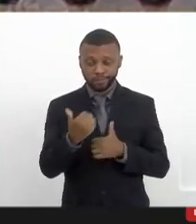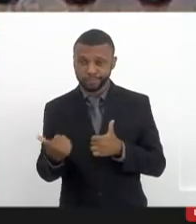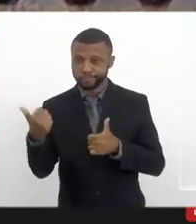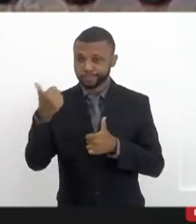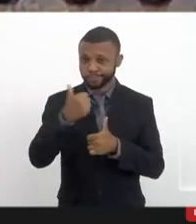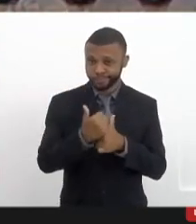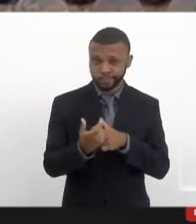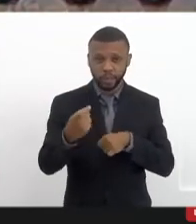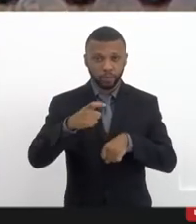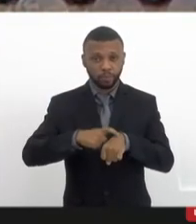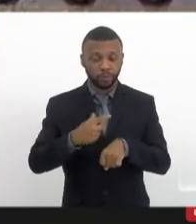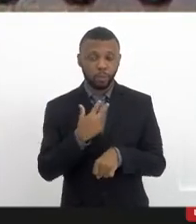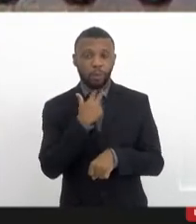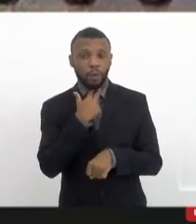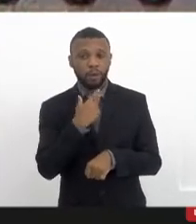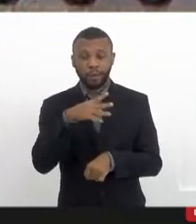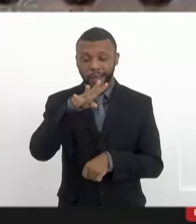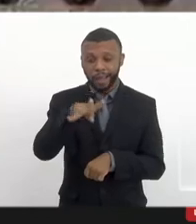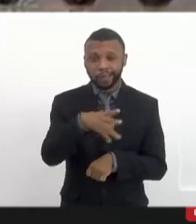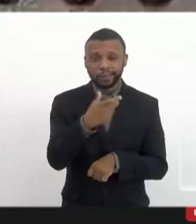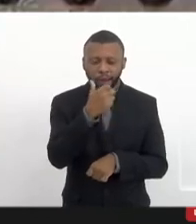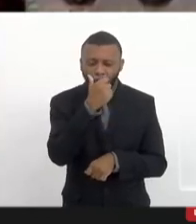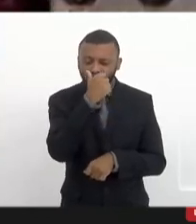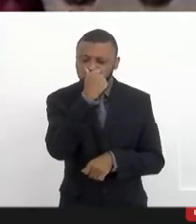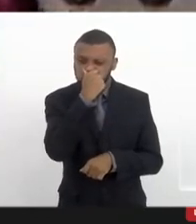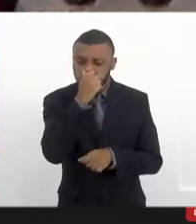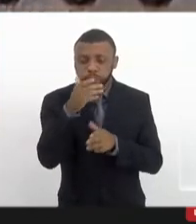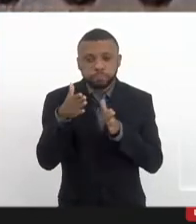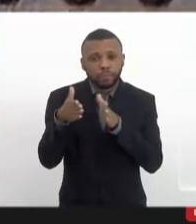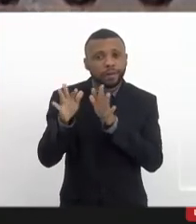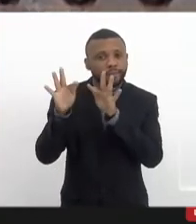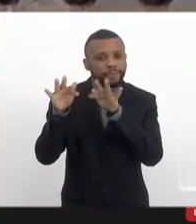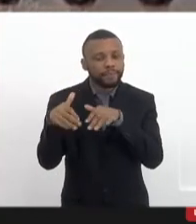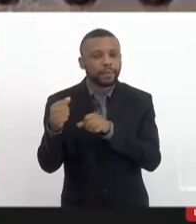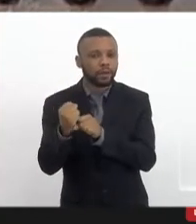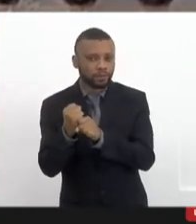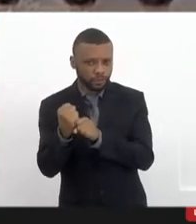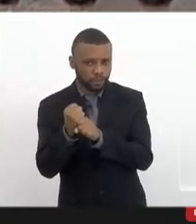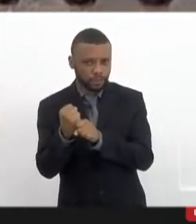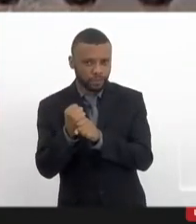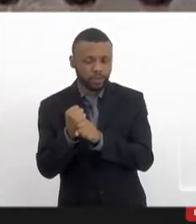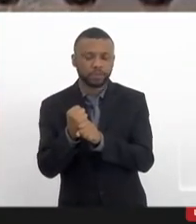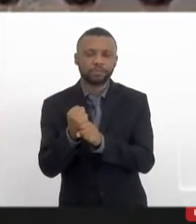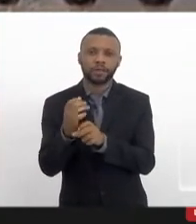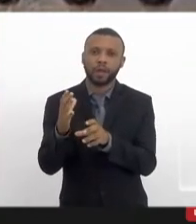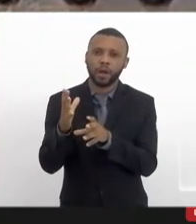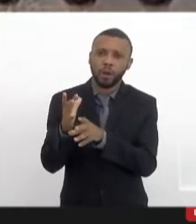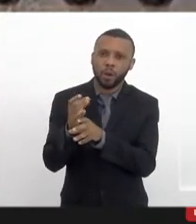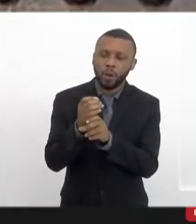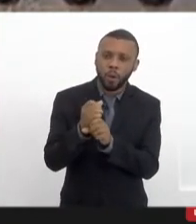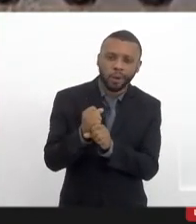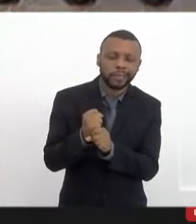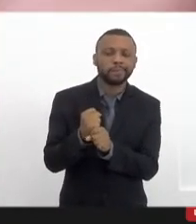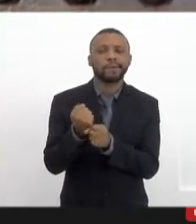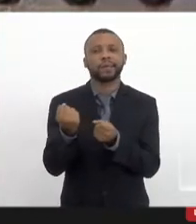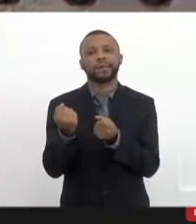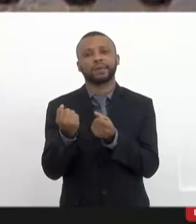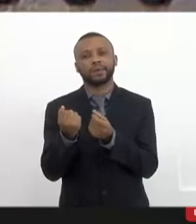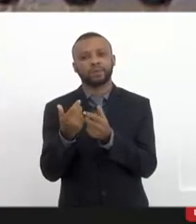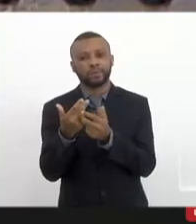que as agendas estão muito apertadas nesse final de ano com o orçamento e essas